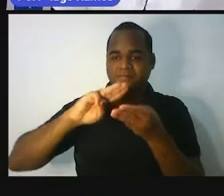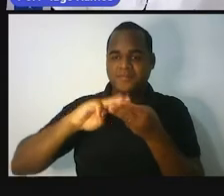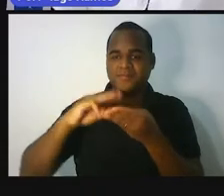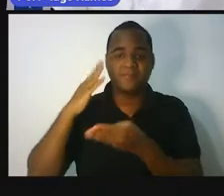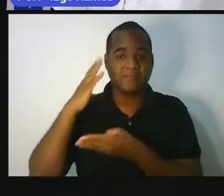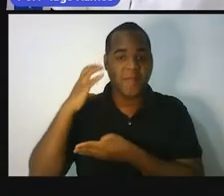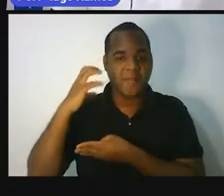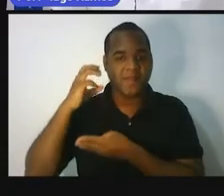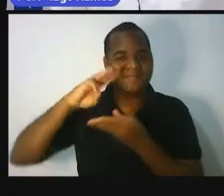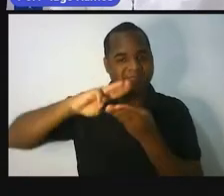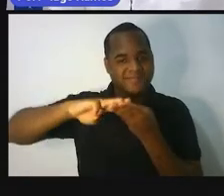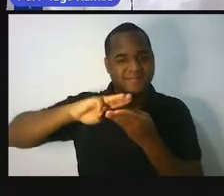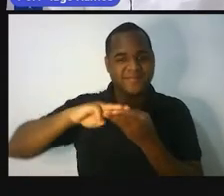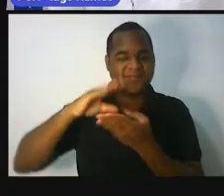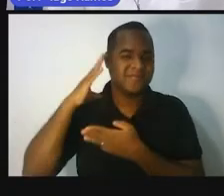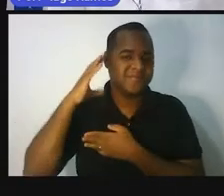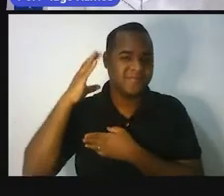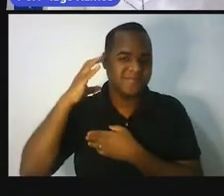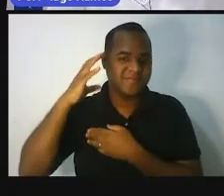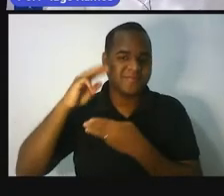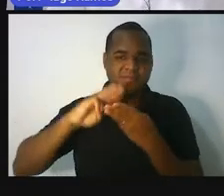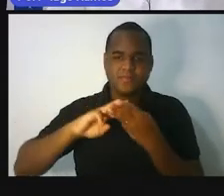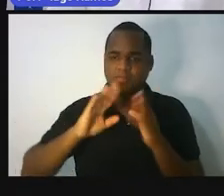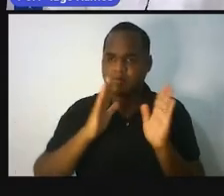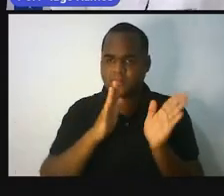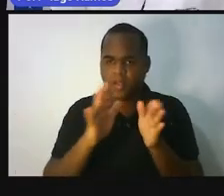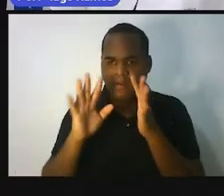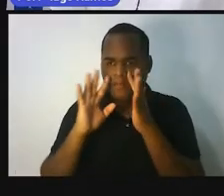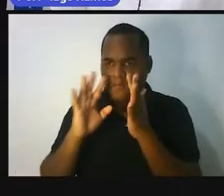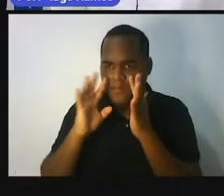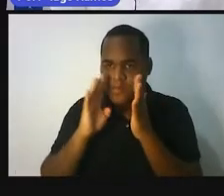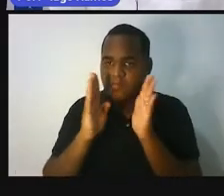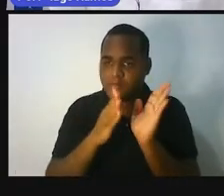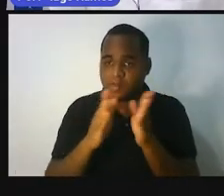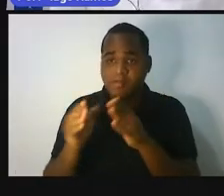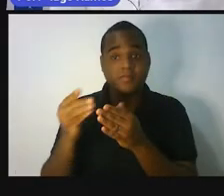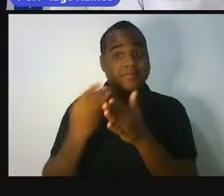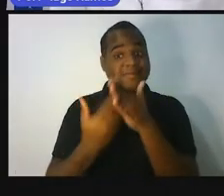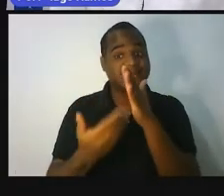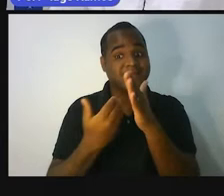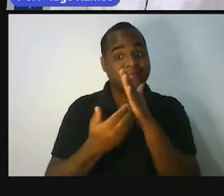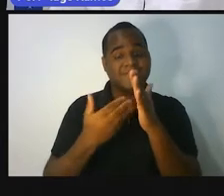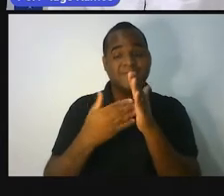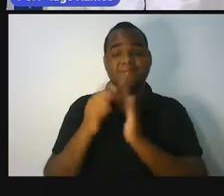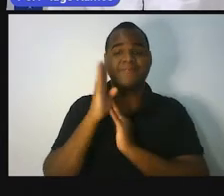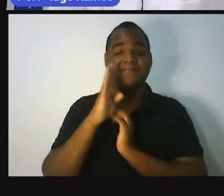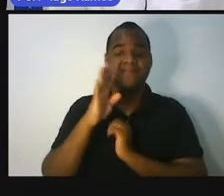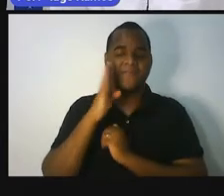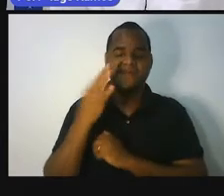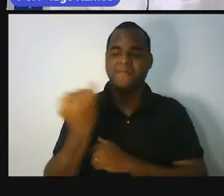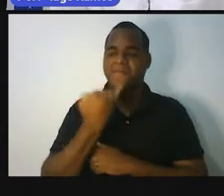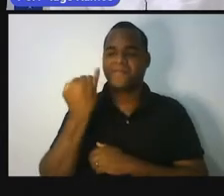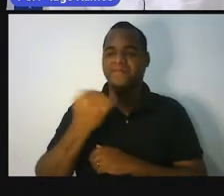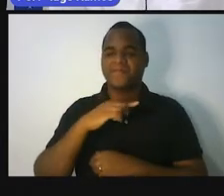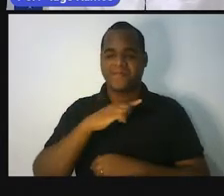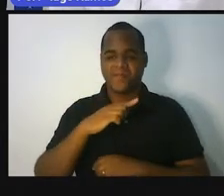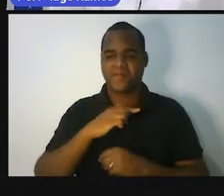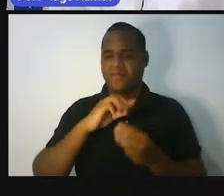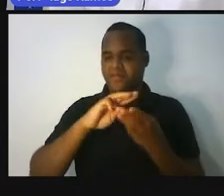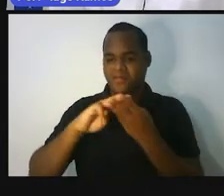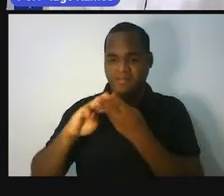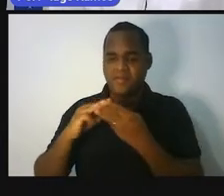você já ouviu? Não, você está perdendo algumas coisas bem legais que tem lá nesse podcast,